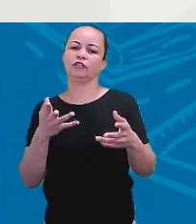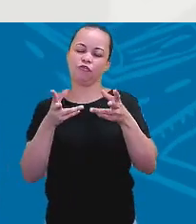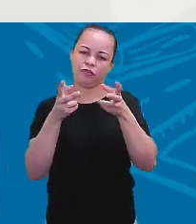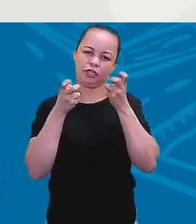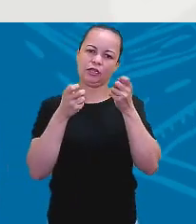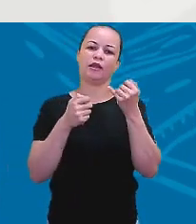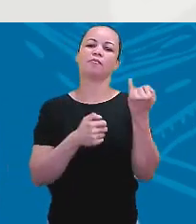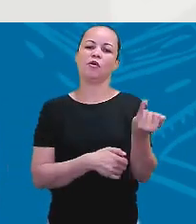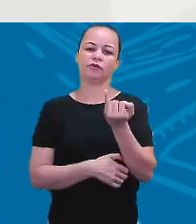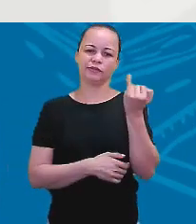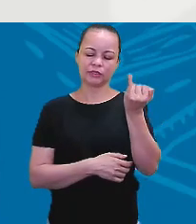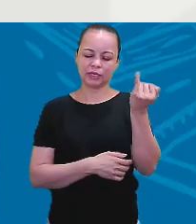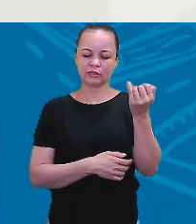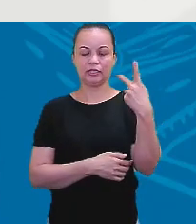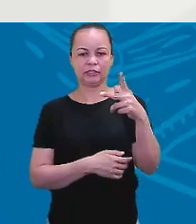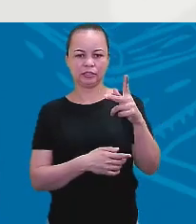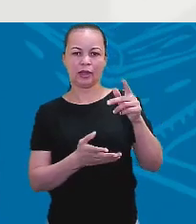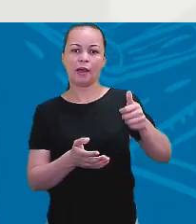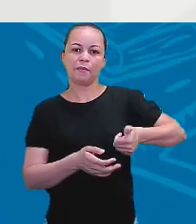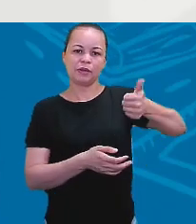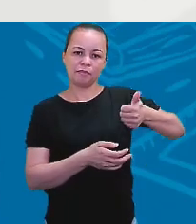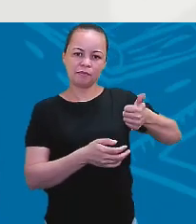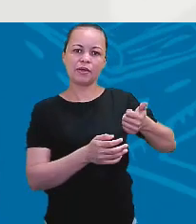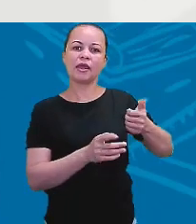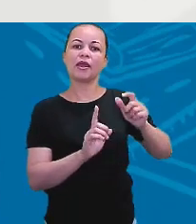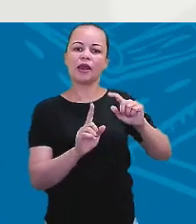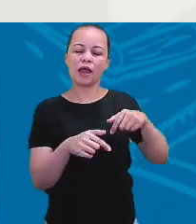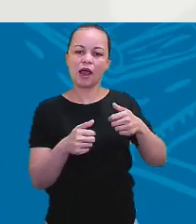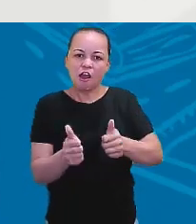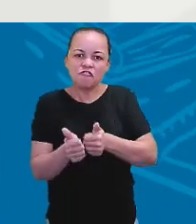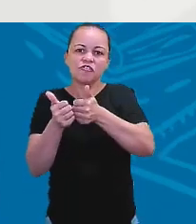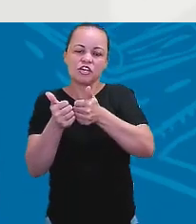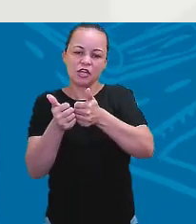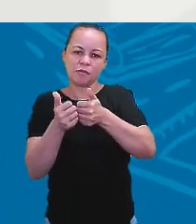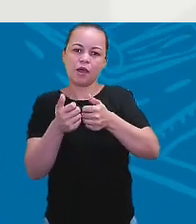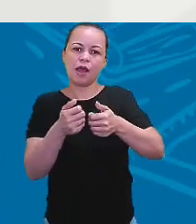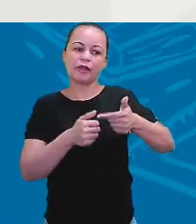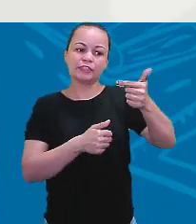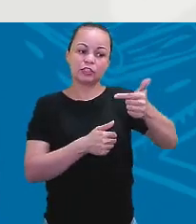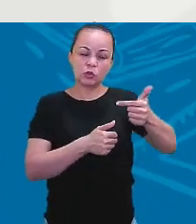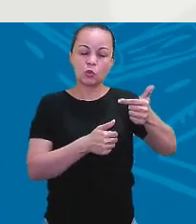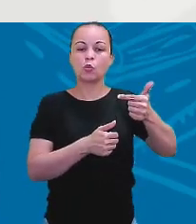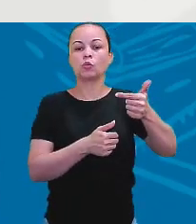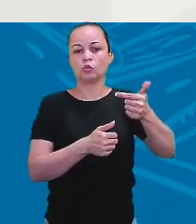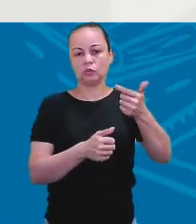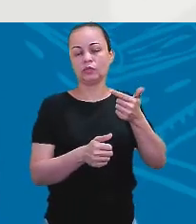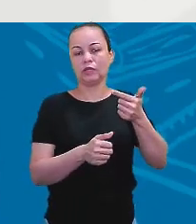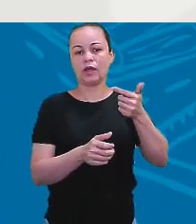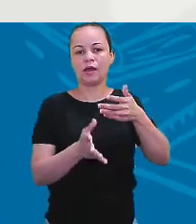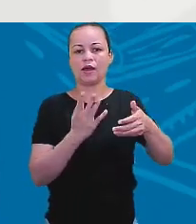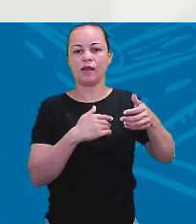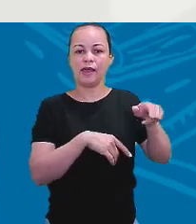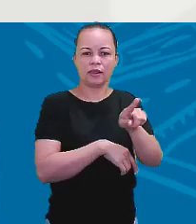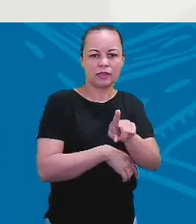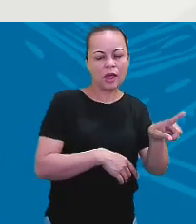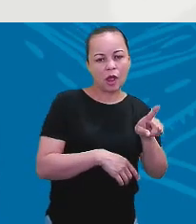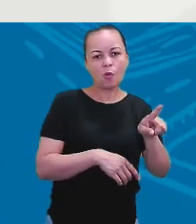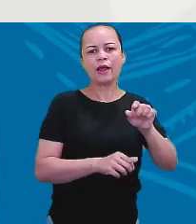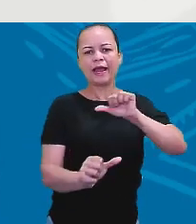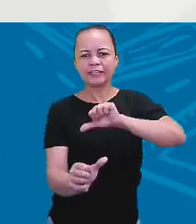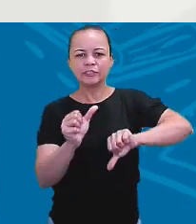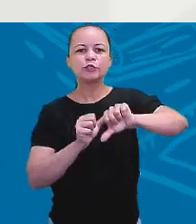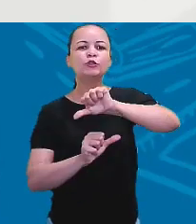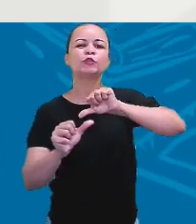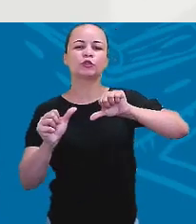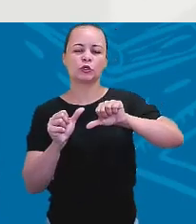ligado. Se a primeira parte afirma, a segunda nega. Se a primeira nega, a segunda afirma. E a segunda vai ser